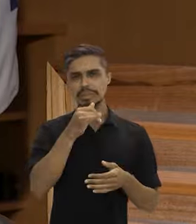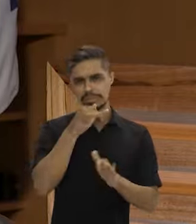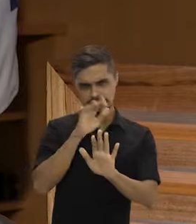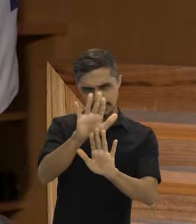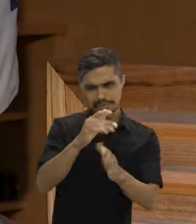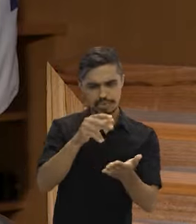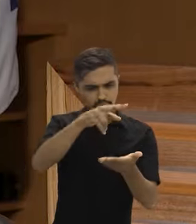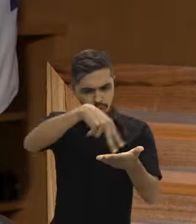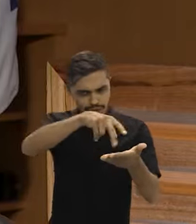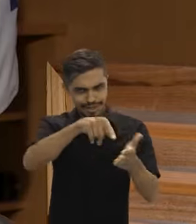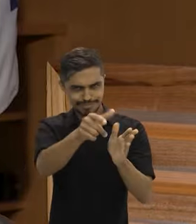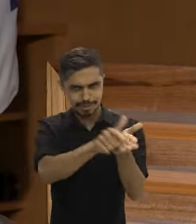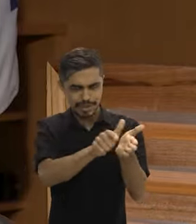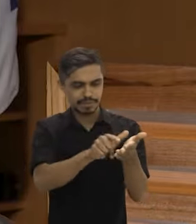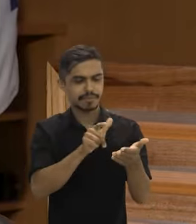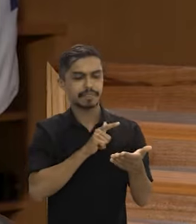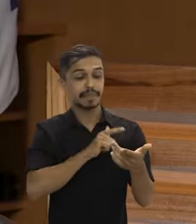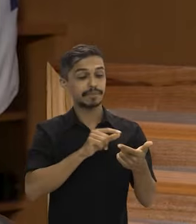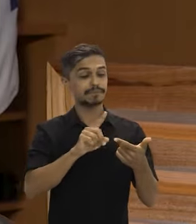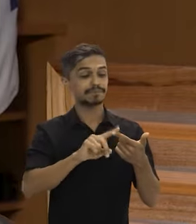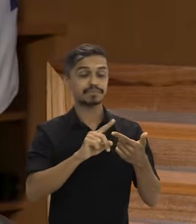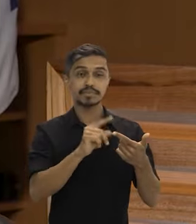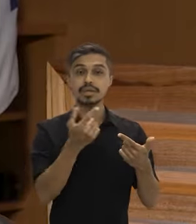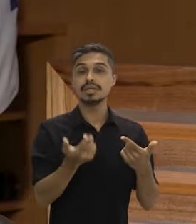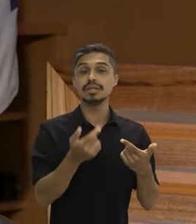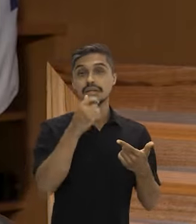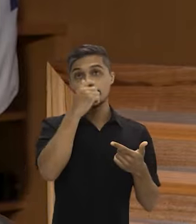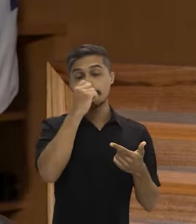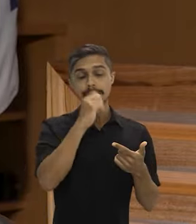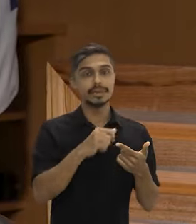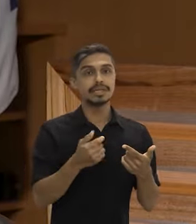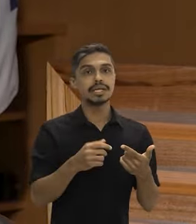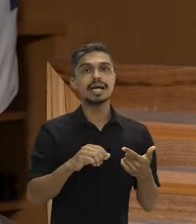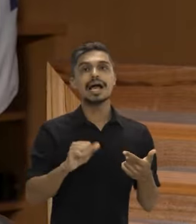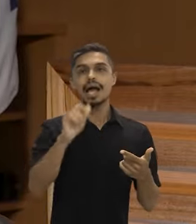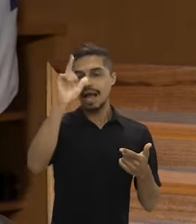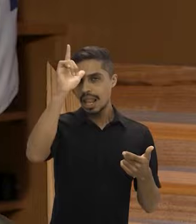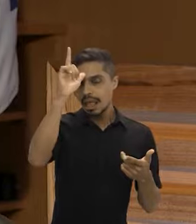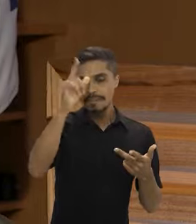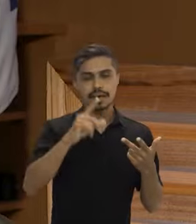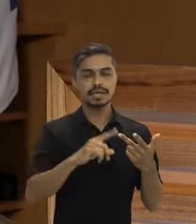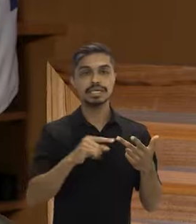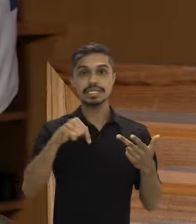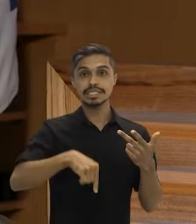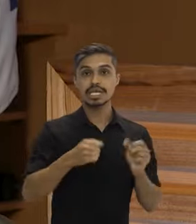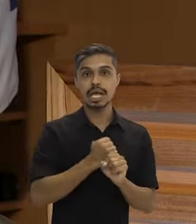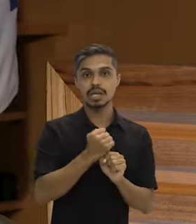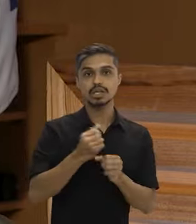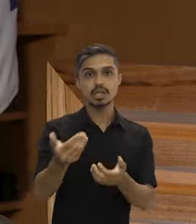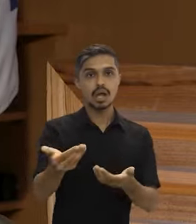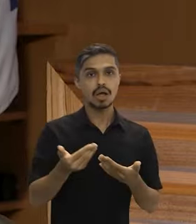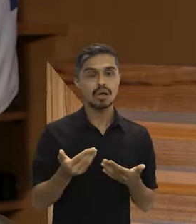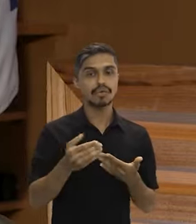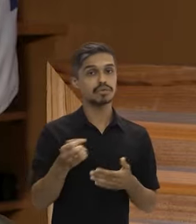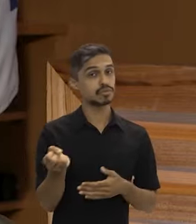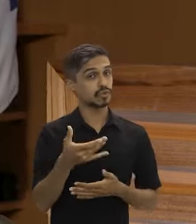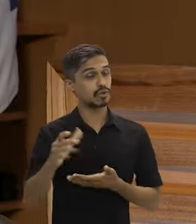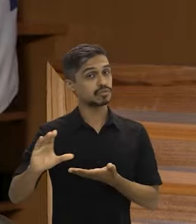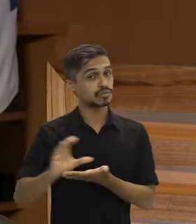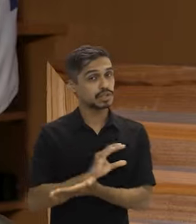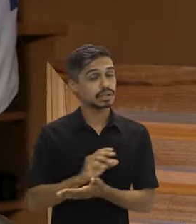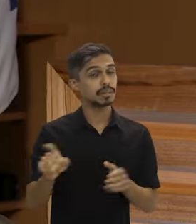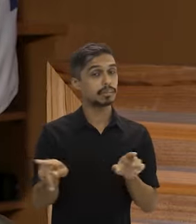a minha cola aqui. Nós temos recursos que foram doados pela Noruega, pela Alemanha. Esse ano nós já recebemos